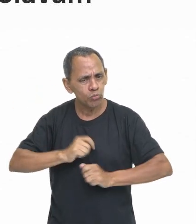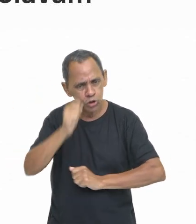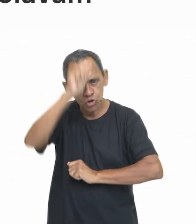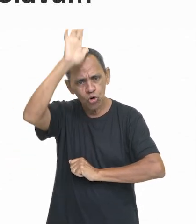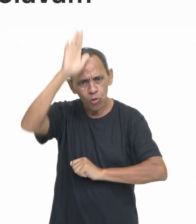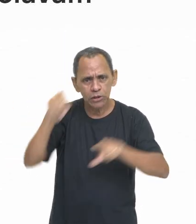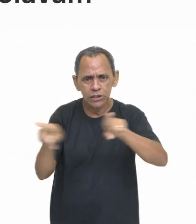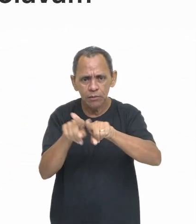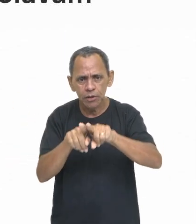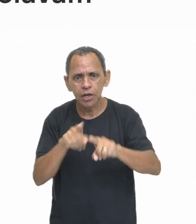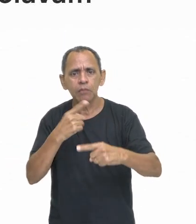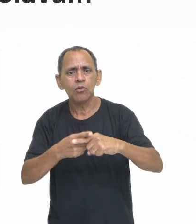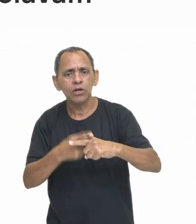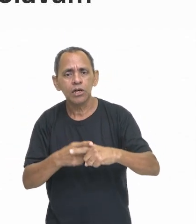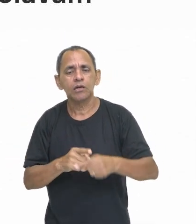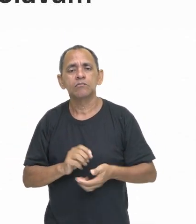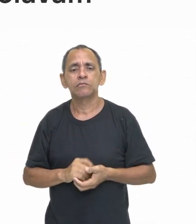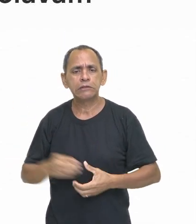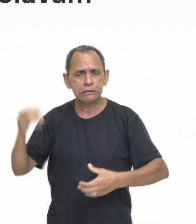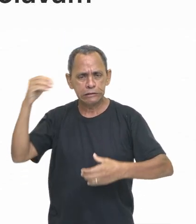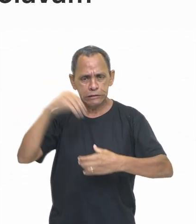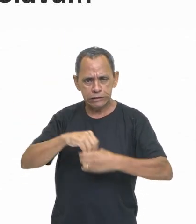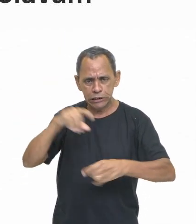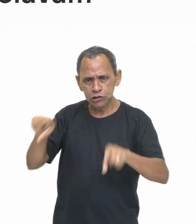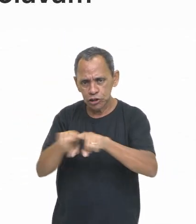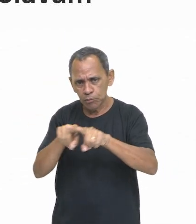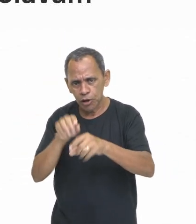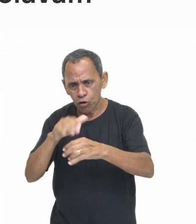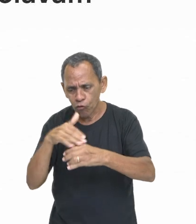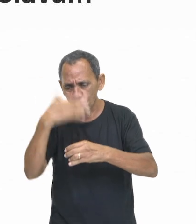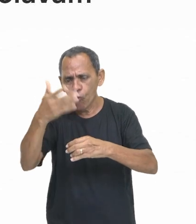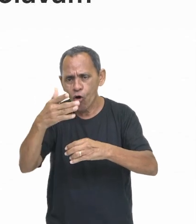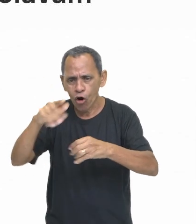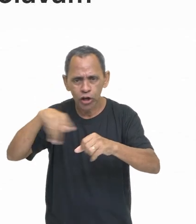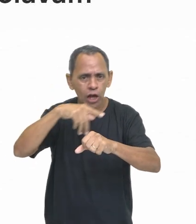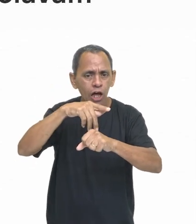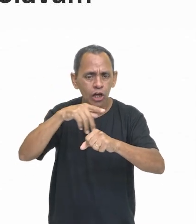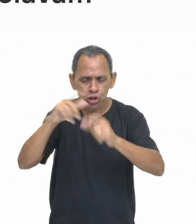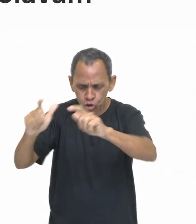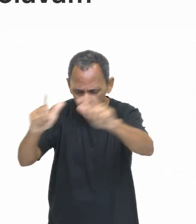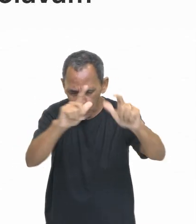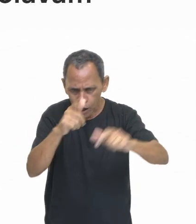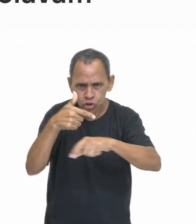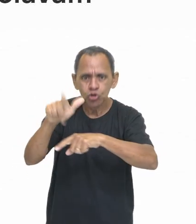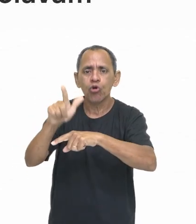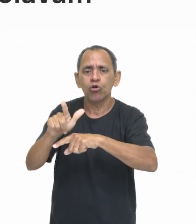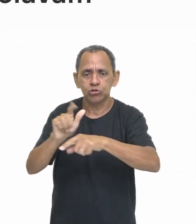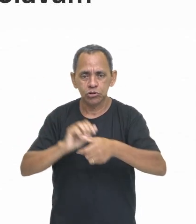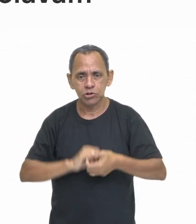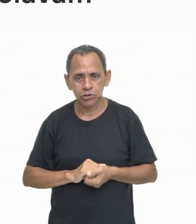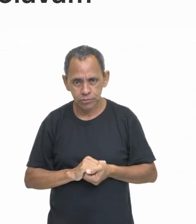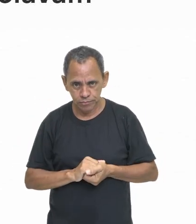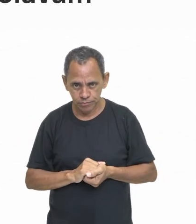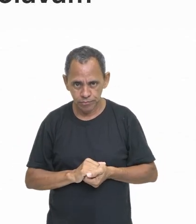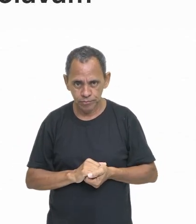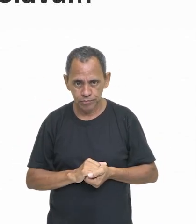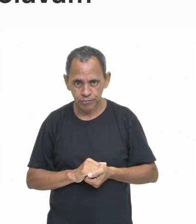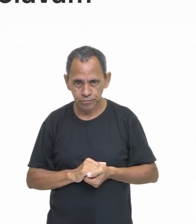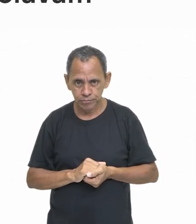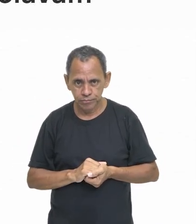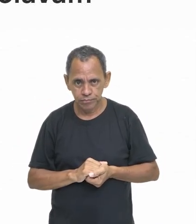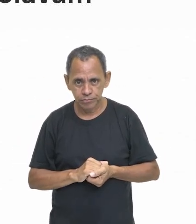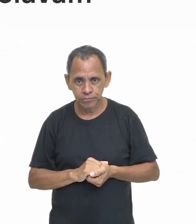tanto internamente quanto com outras regiões. Então, se nós estamos falando de interno e outras regiões,